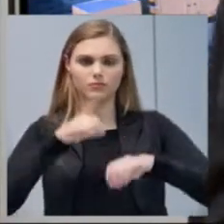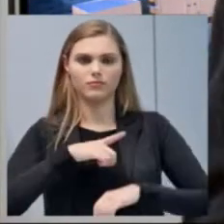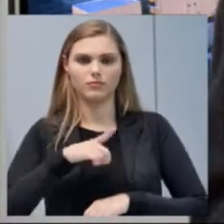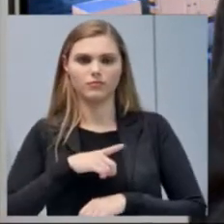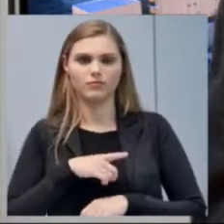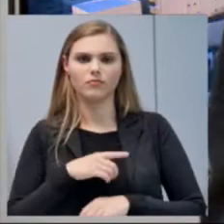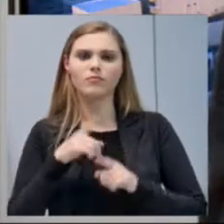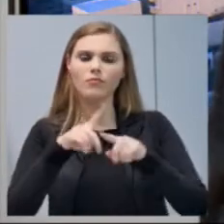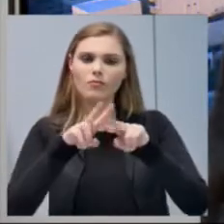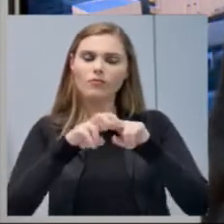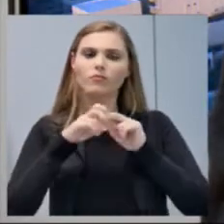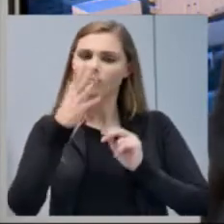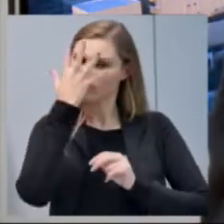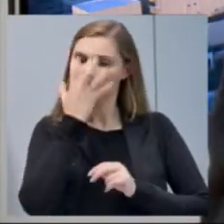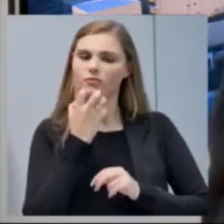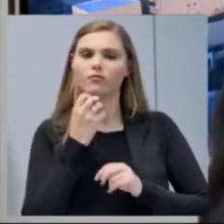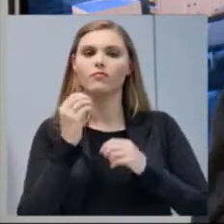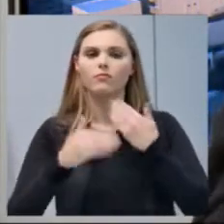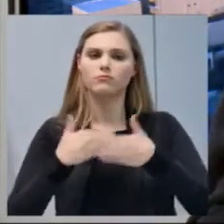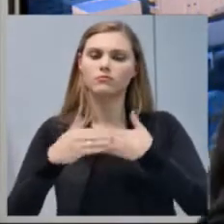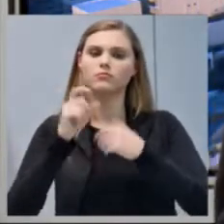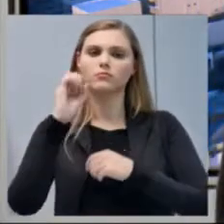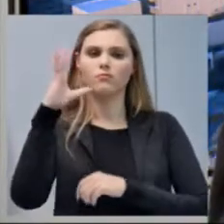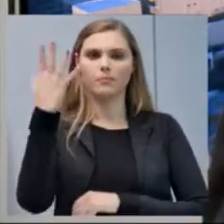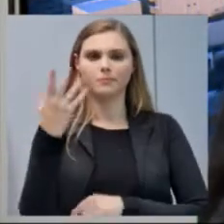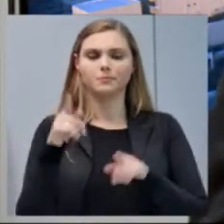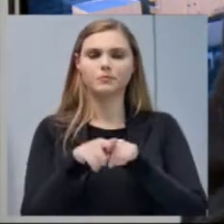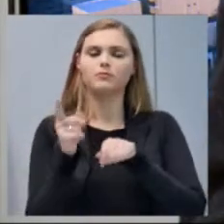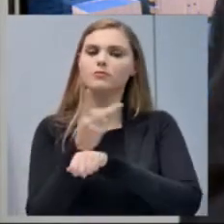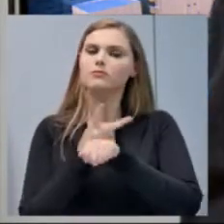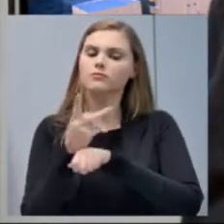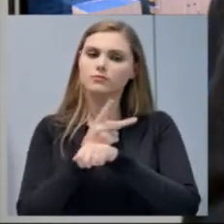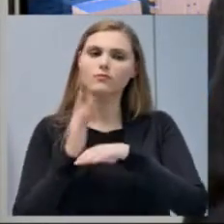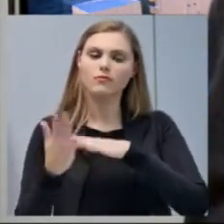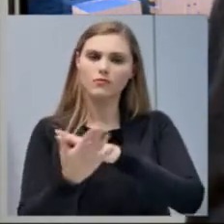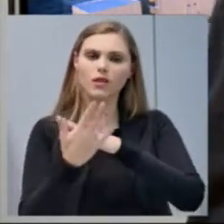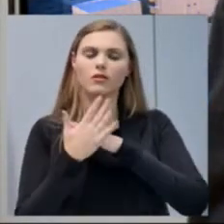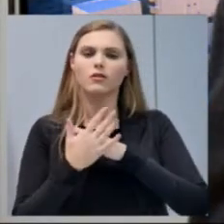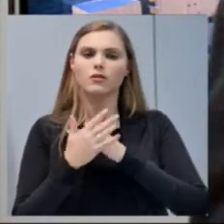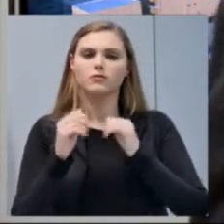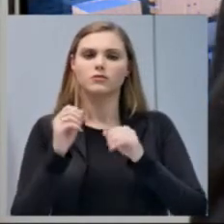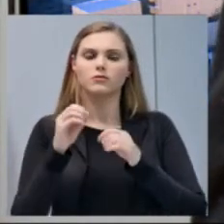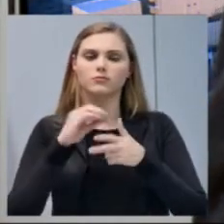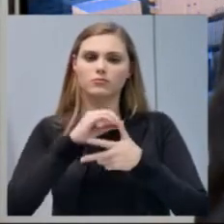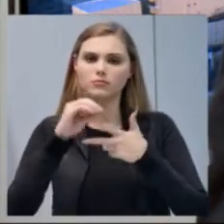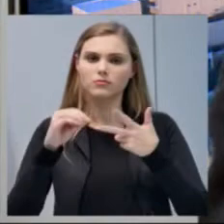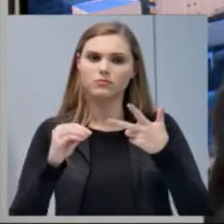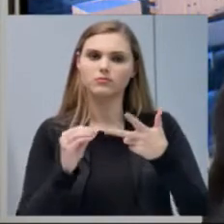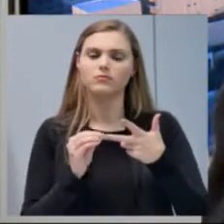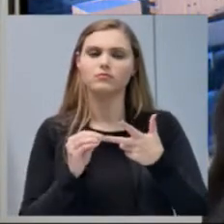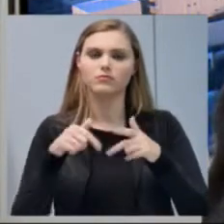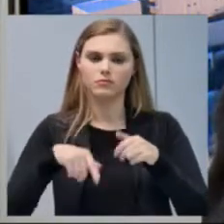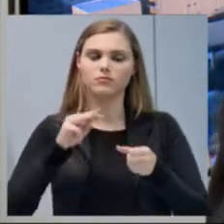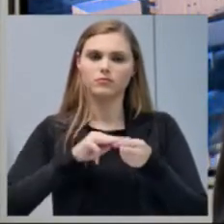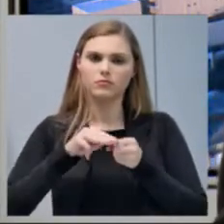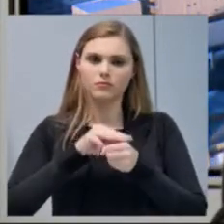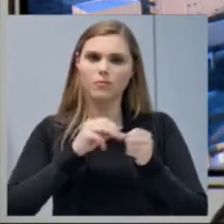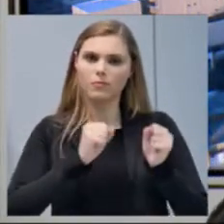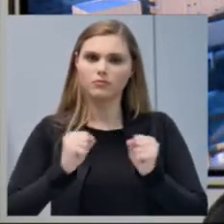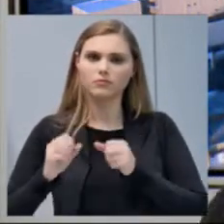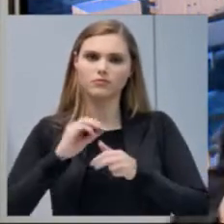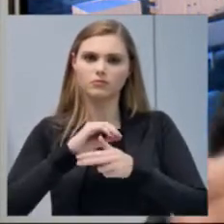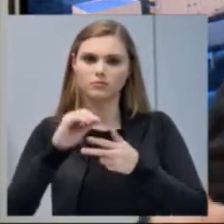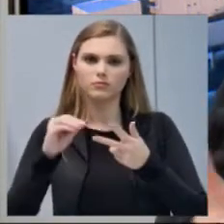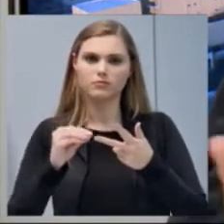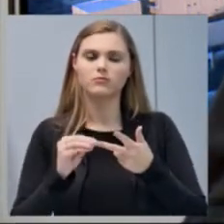busca de recursos para que venha realmente ajudar ao setor executivo do nosso município, ao Poder Executivo, para que sejam